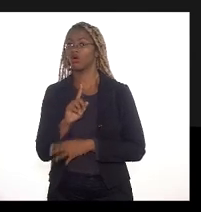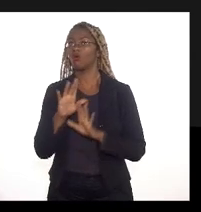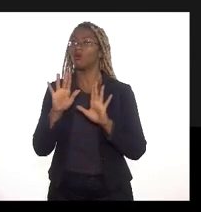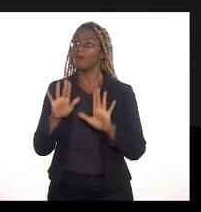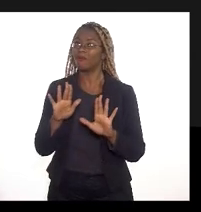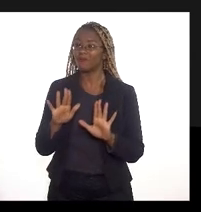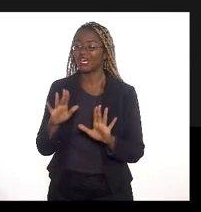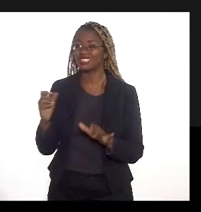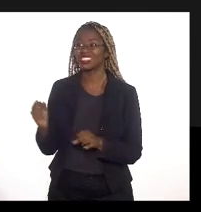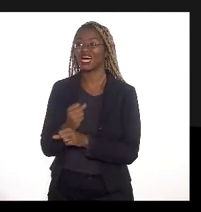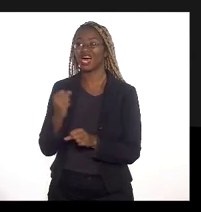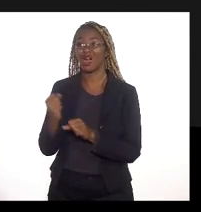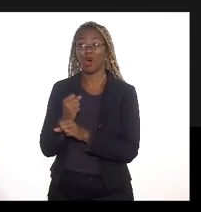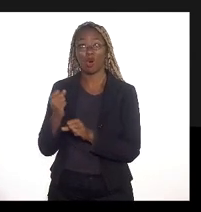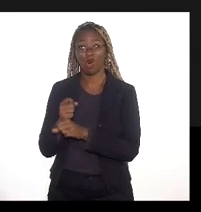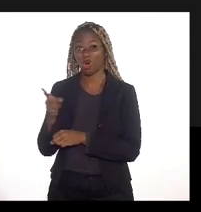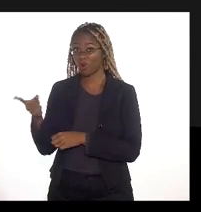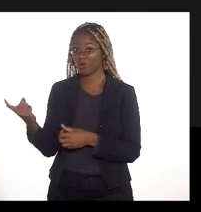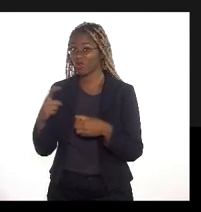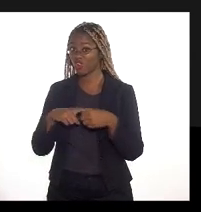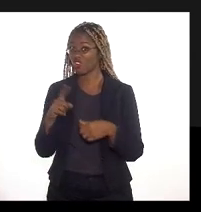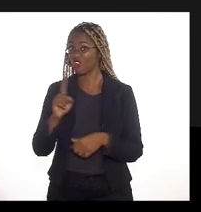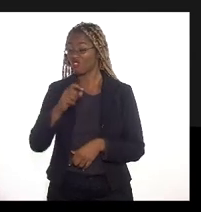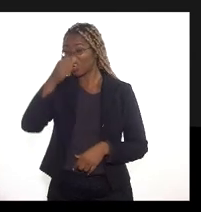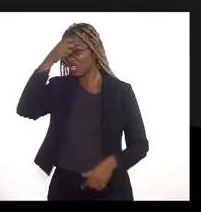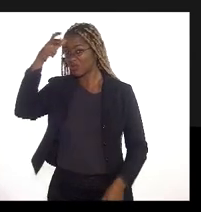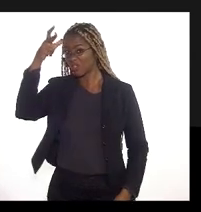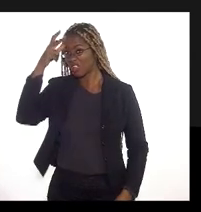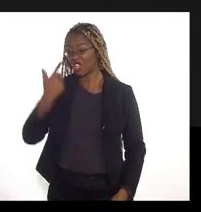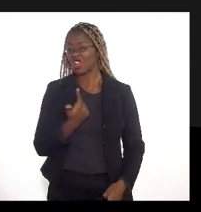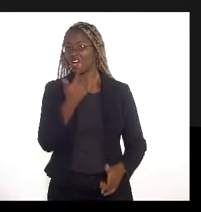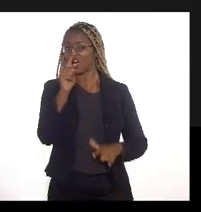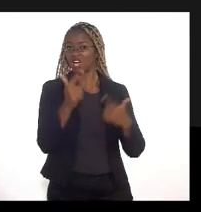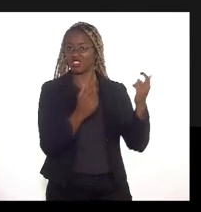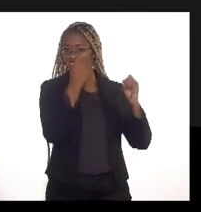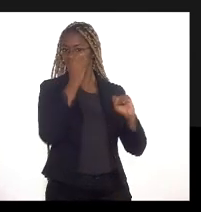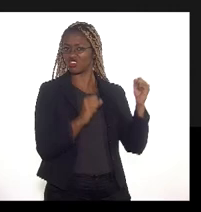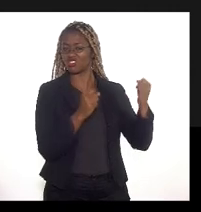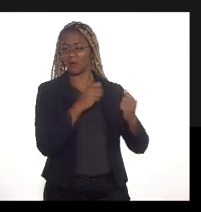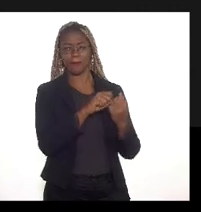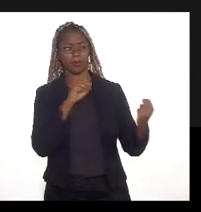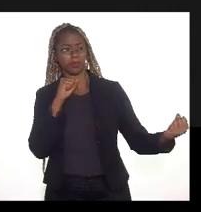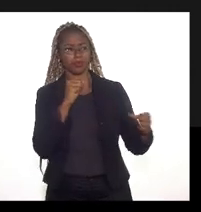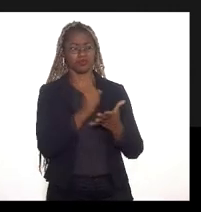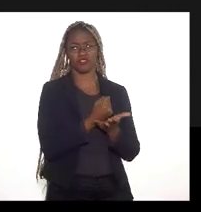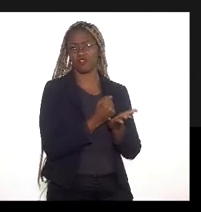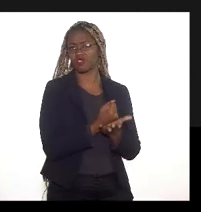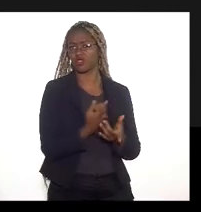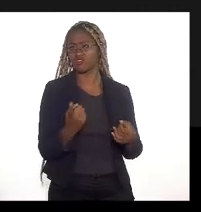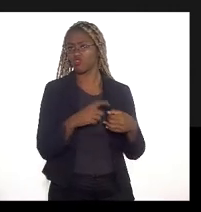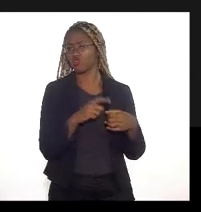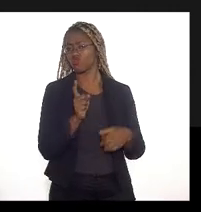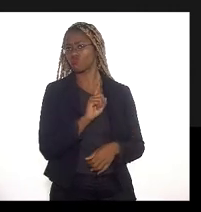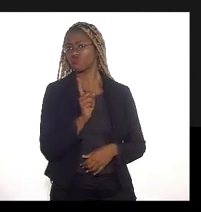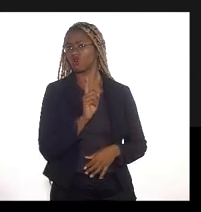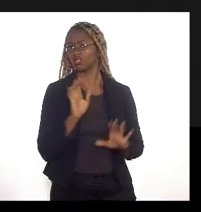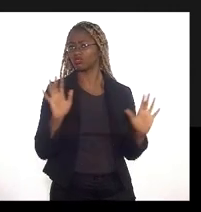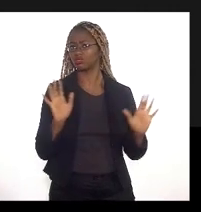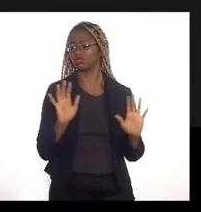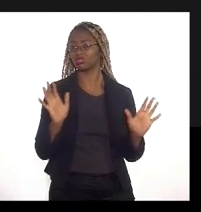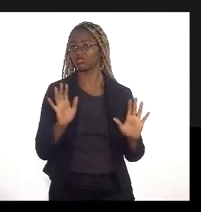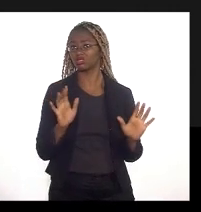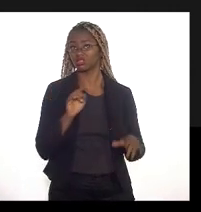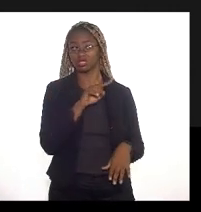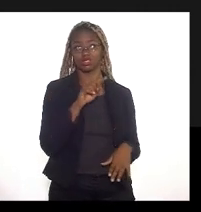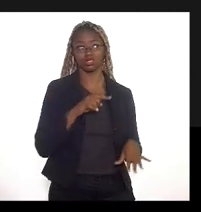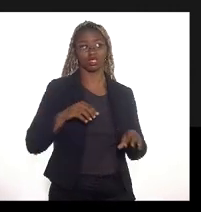associados não retornam à prefeitura as outras indústrias atacado galpão farmacêutica não retornam o está lá ali e o terreno da